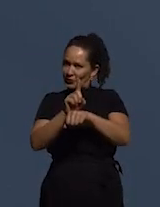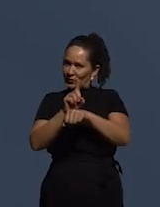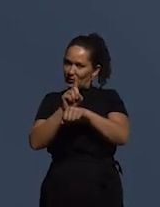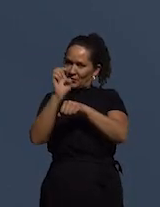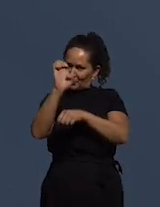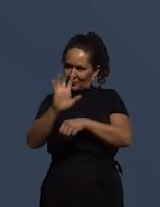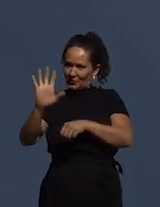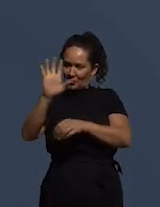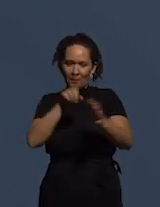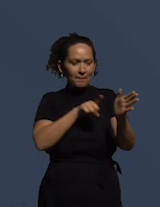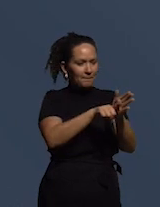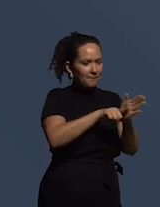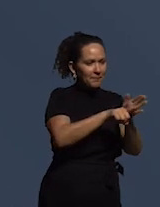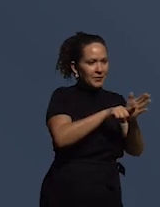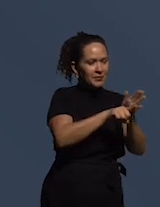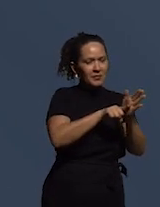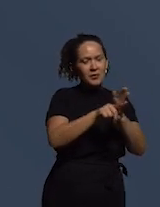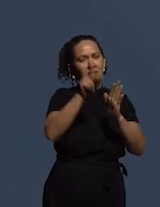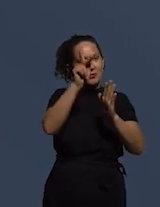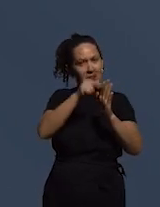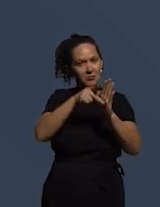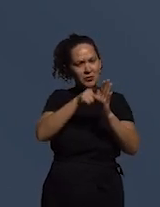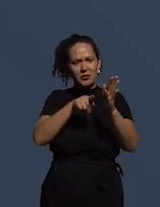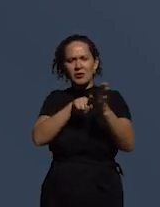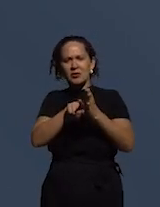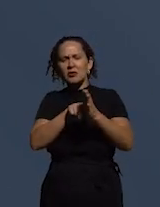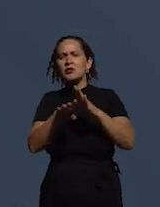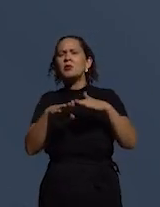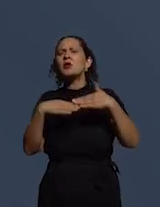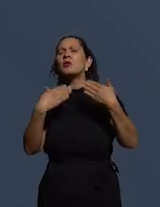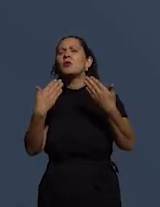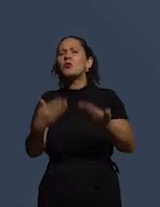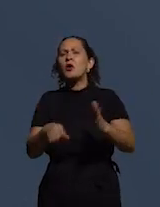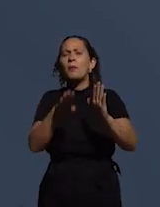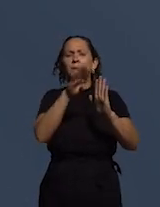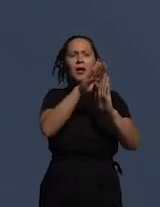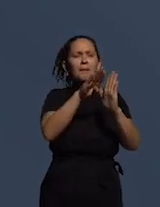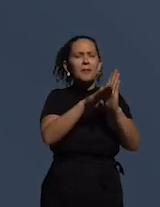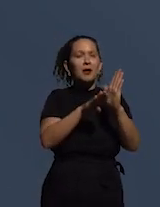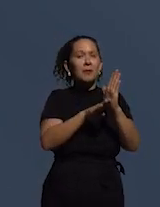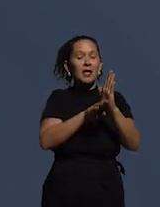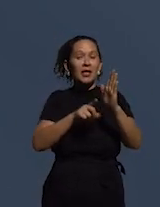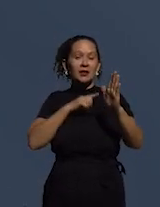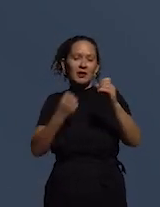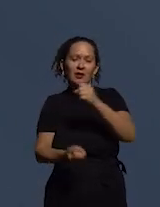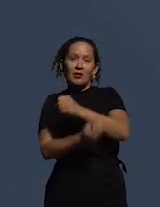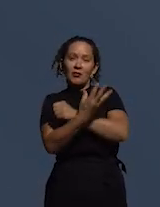onde a pesquisadora do ERCAS investiga as determinantes dos programas anticorrupção de organizações